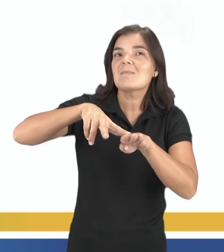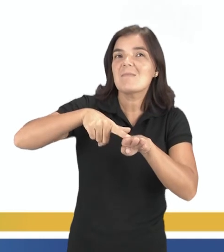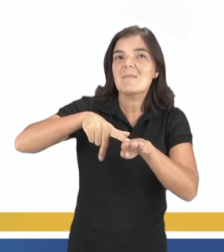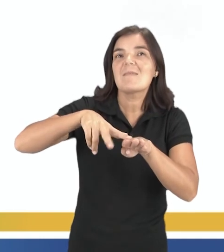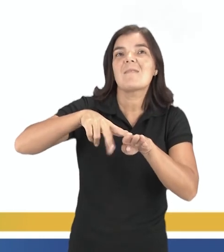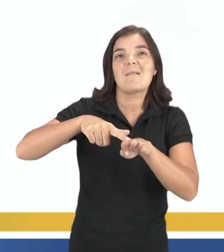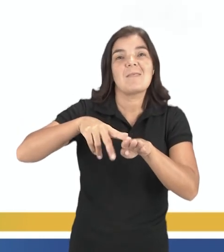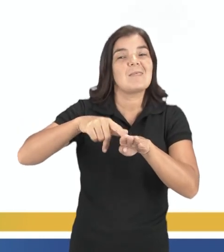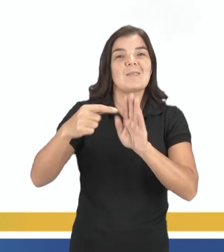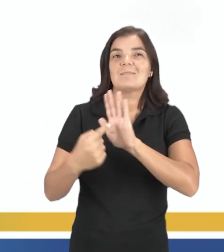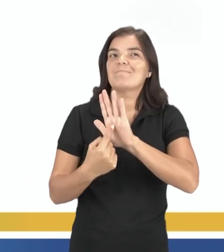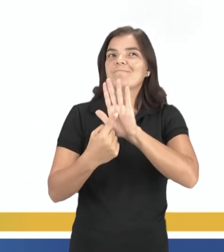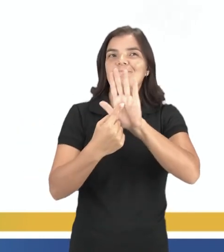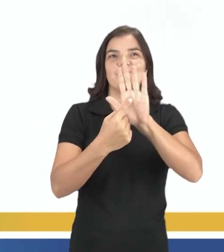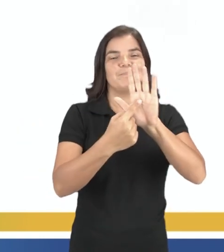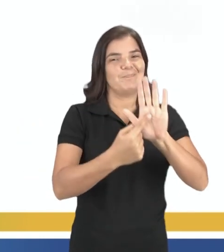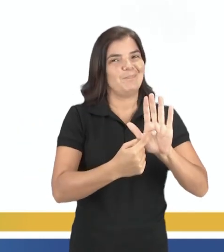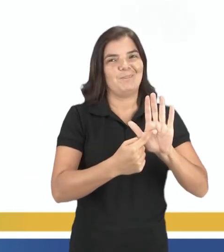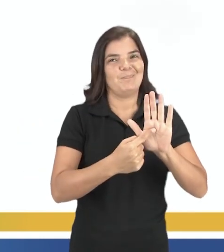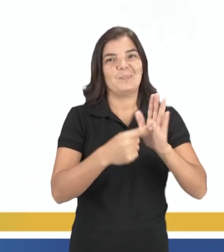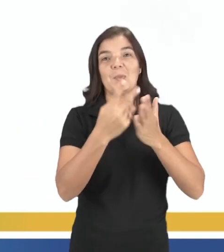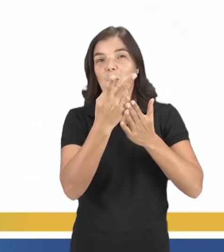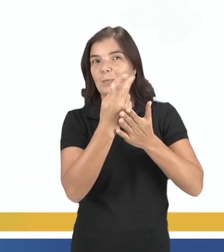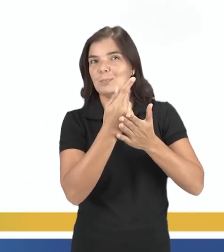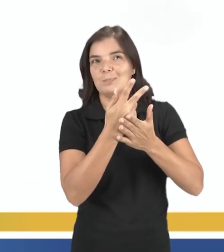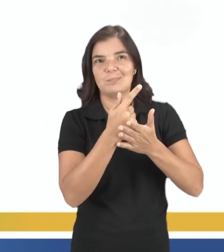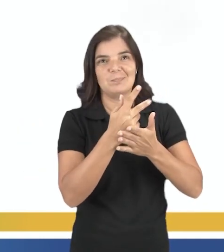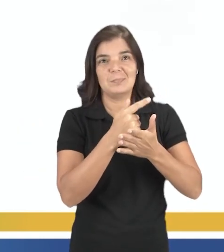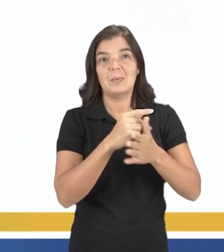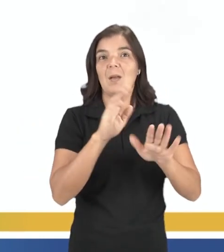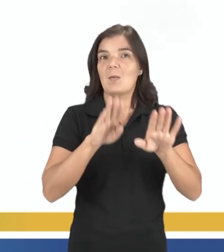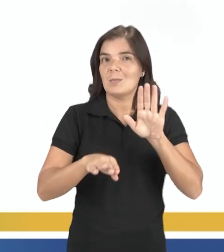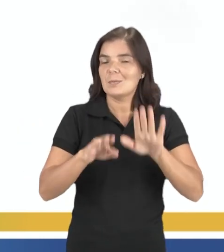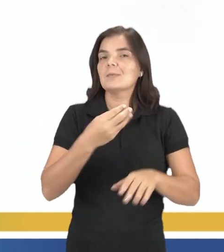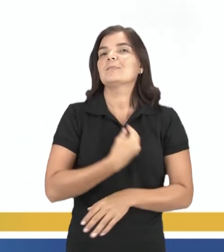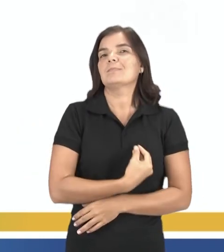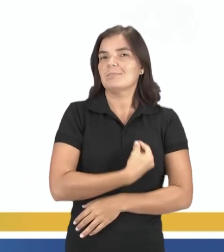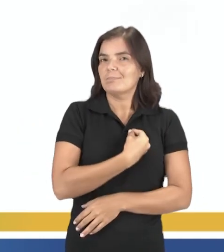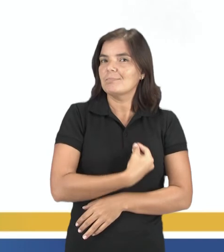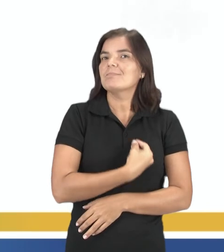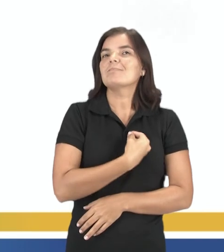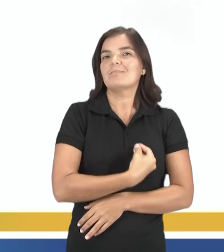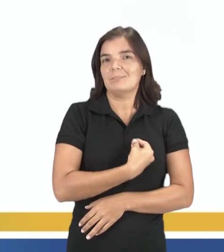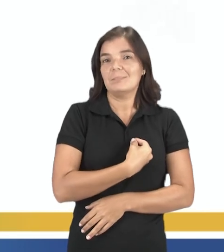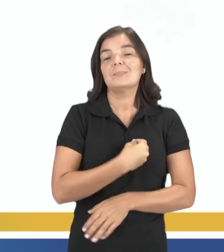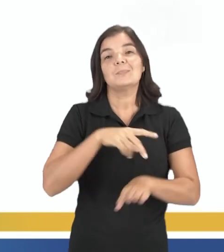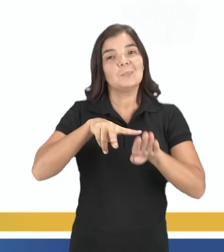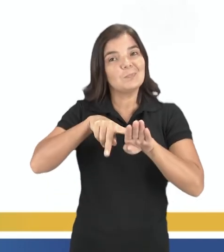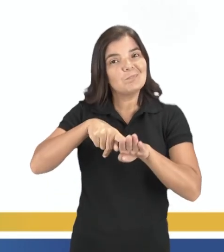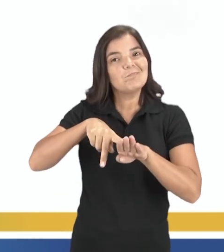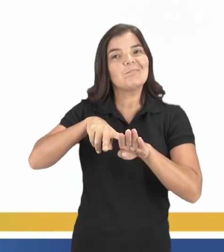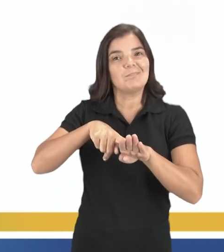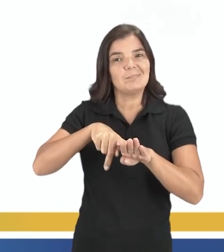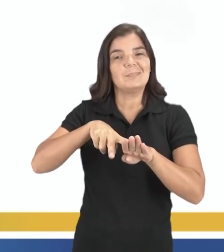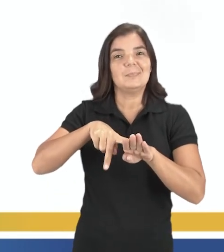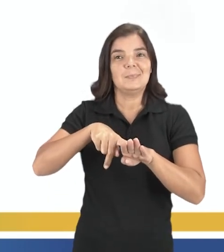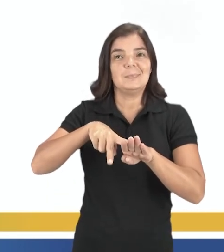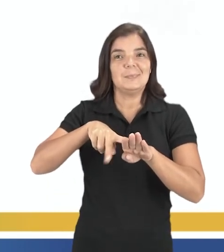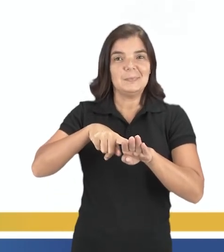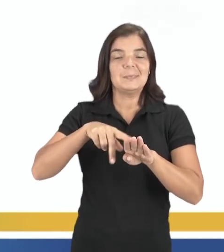skatistas não evidencia-se no trabalho de espeto, embora ele tenha uma relação forte com o